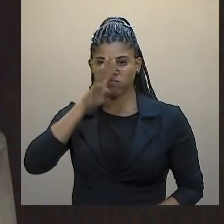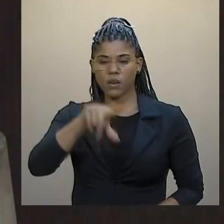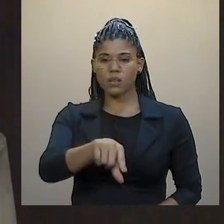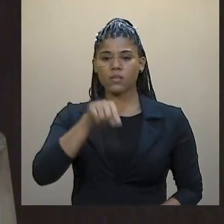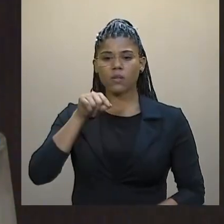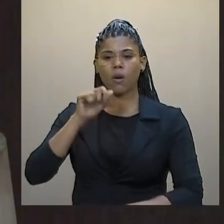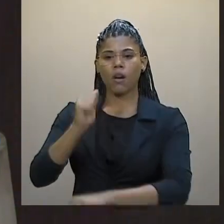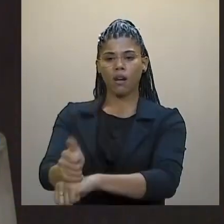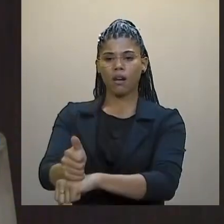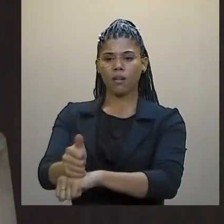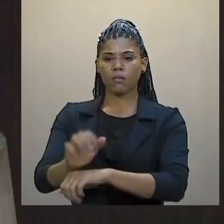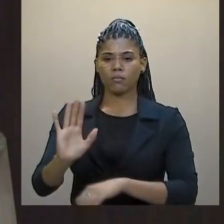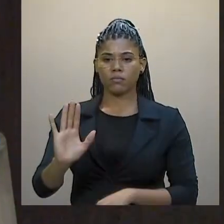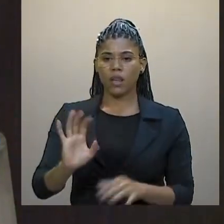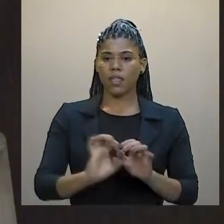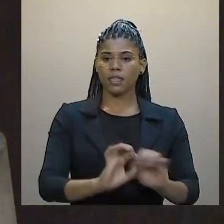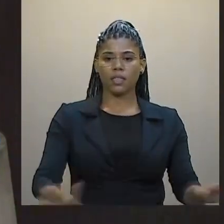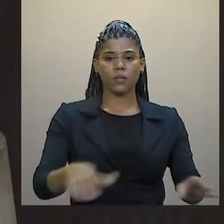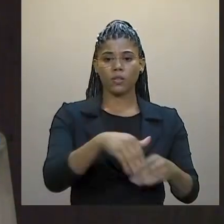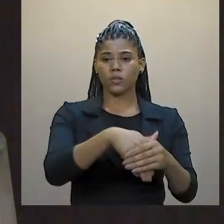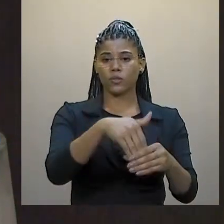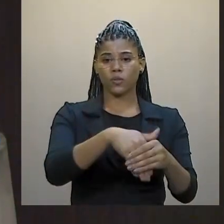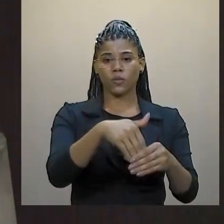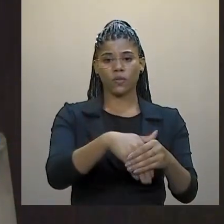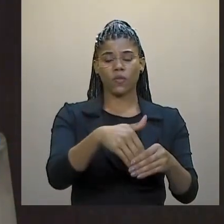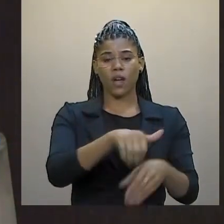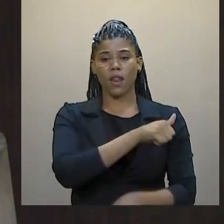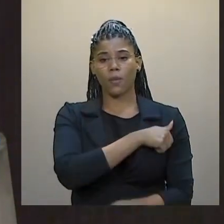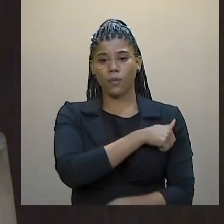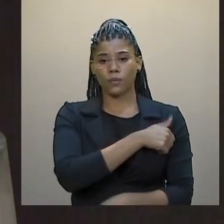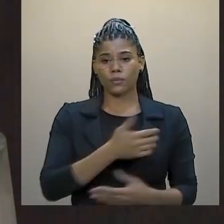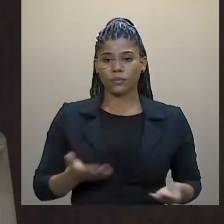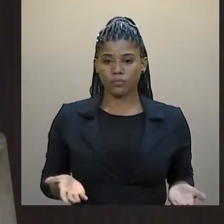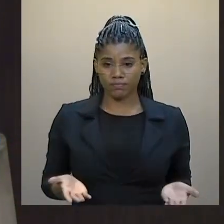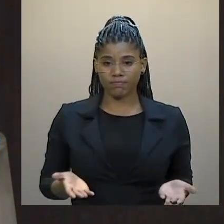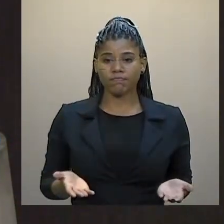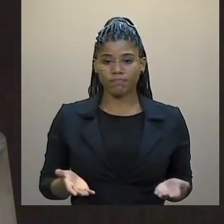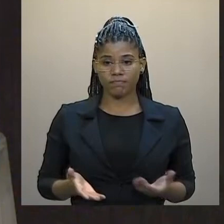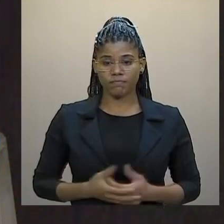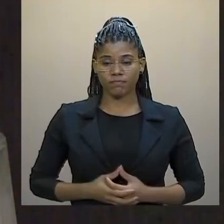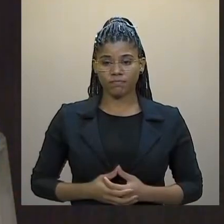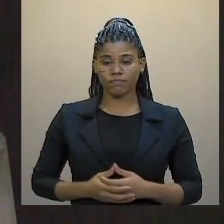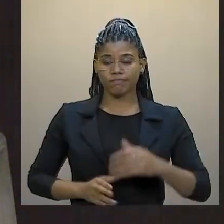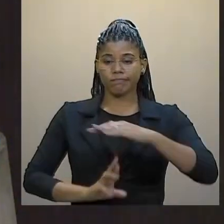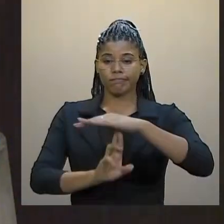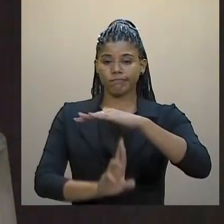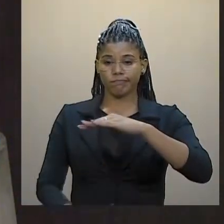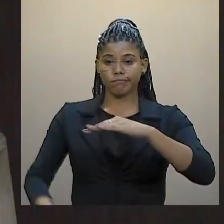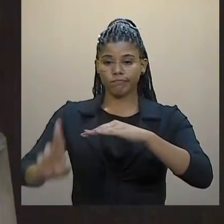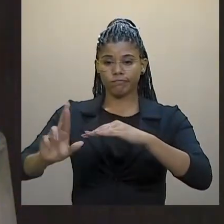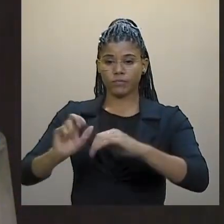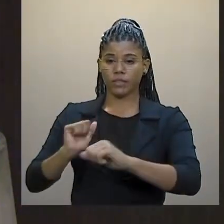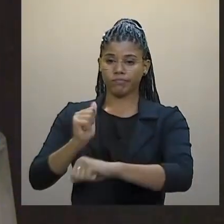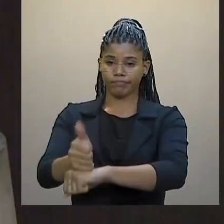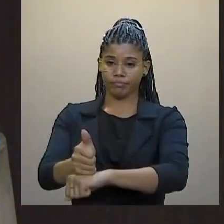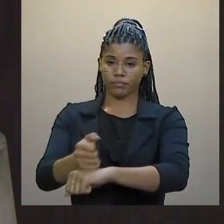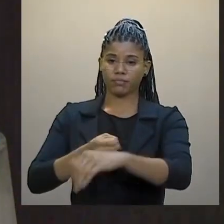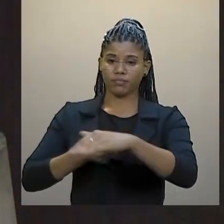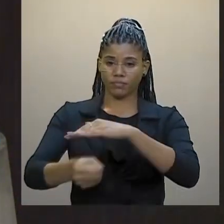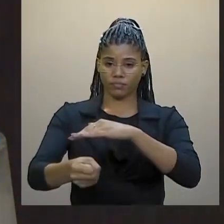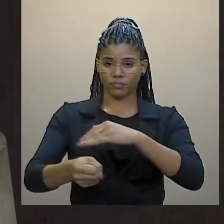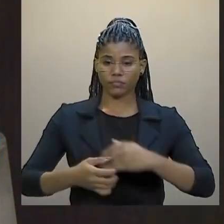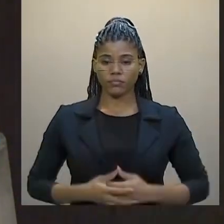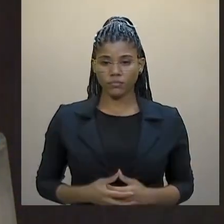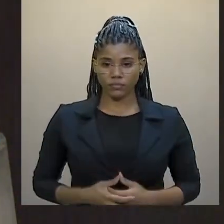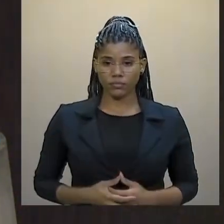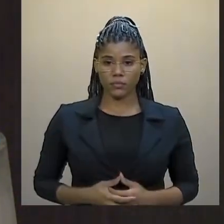intervenção contra o sentimento universitário, o dirigente da Universidade Federal do Ceará. Os professores,